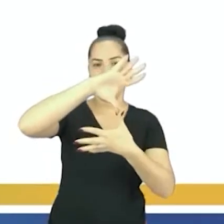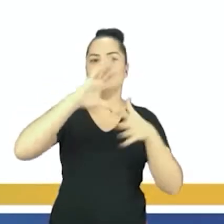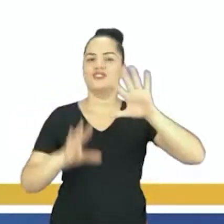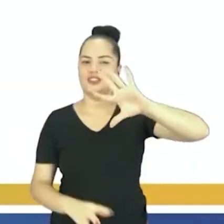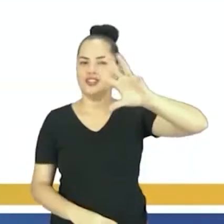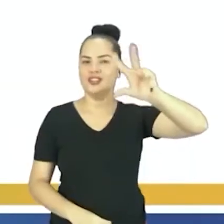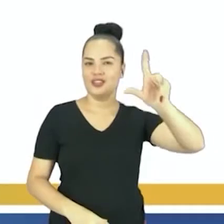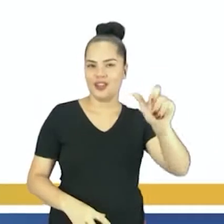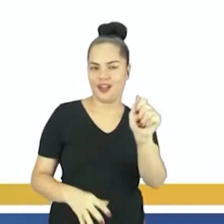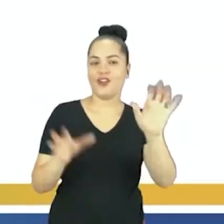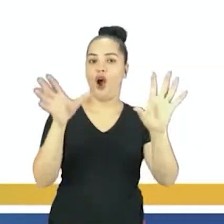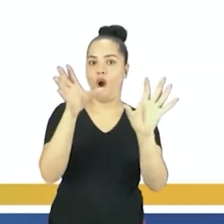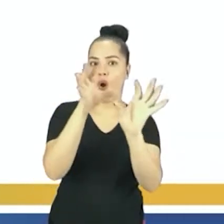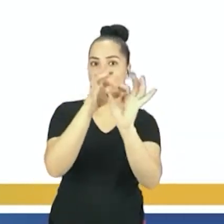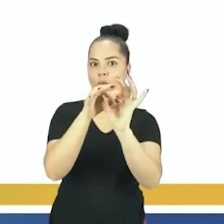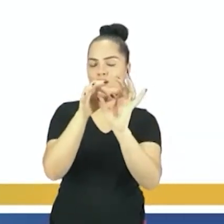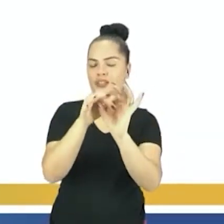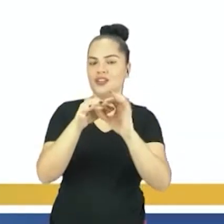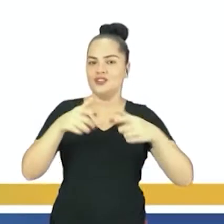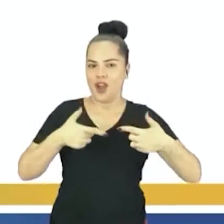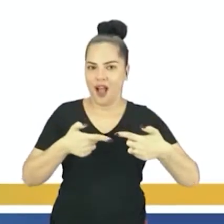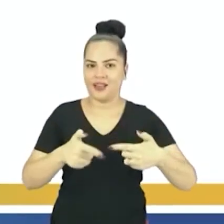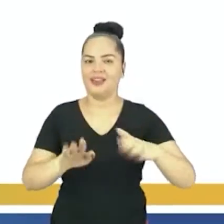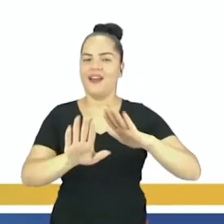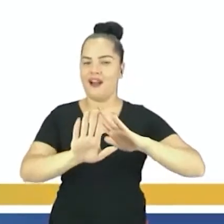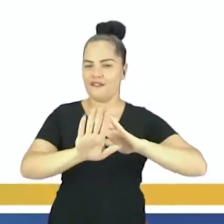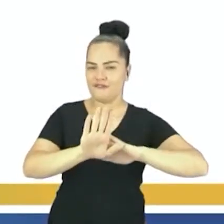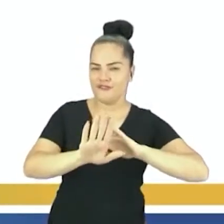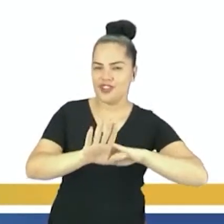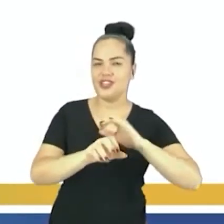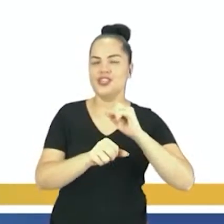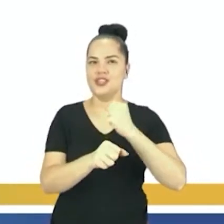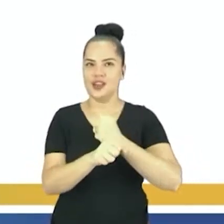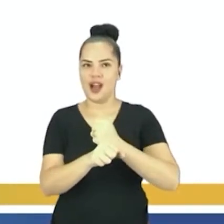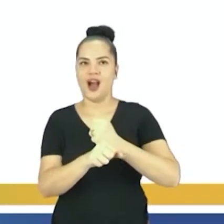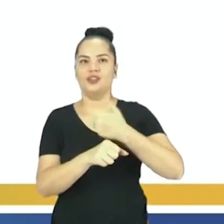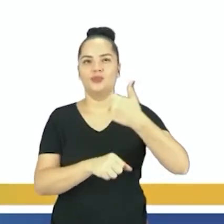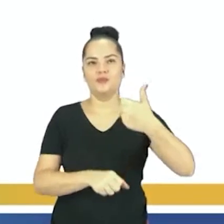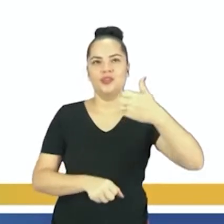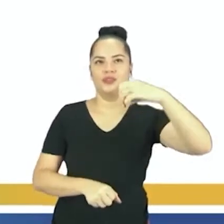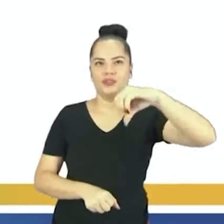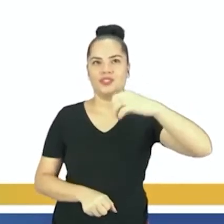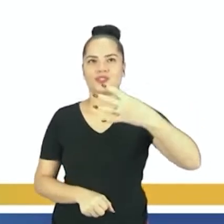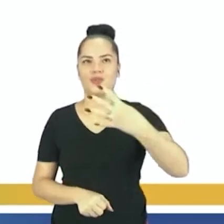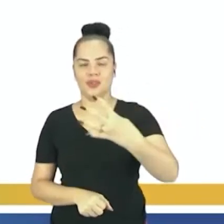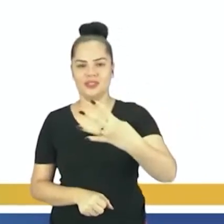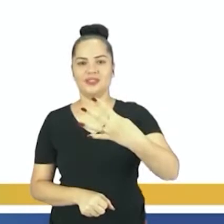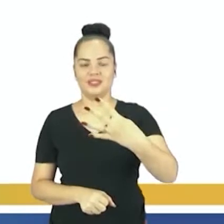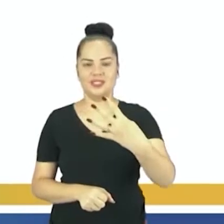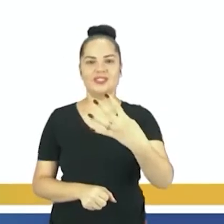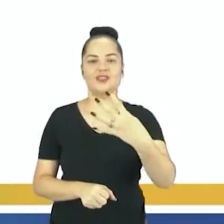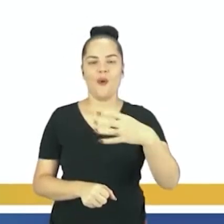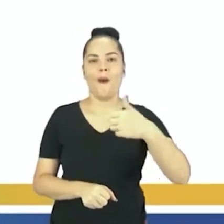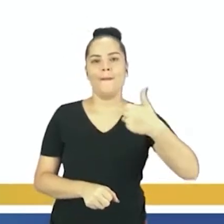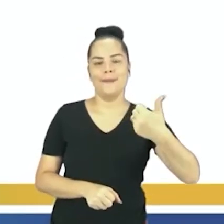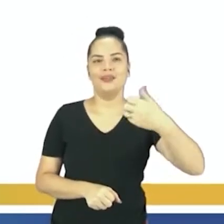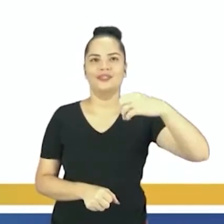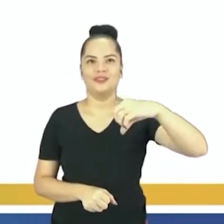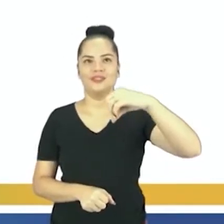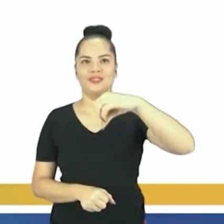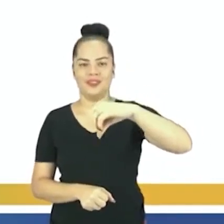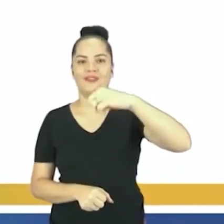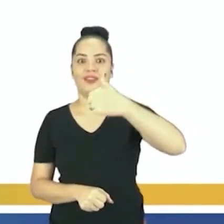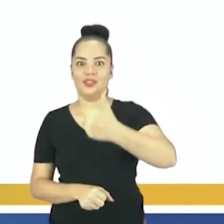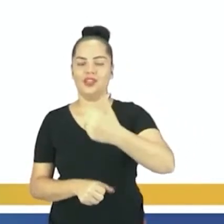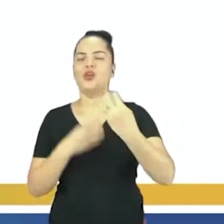contexto da Guerra Fria, entre 1945 até 1991, precisamos saber como é que era essa